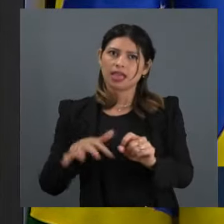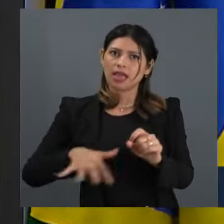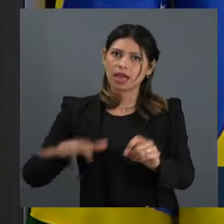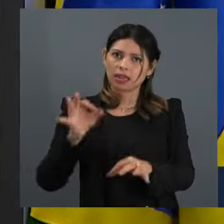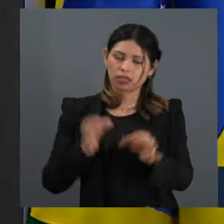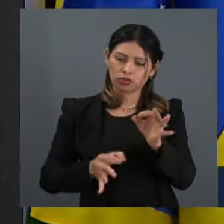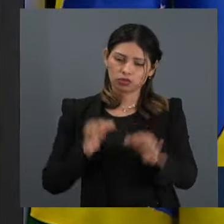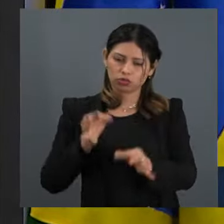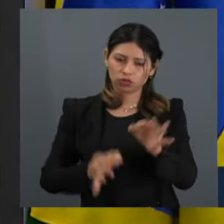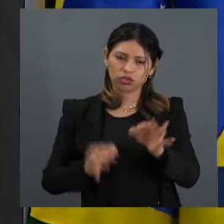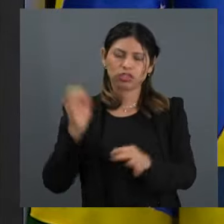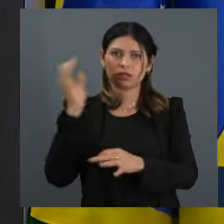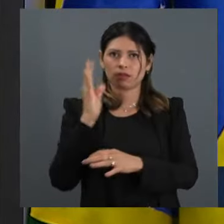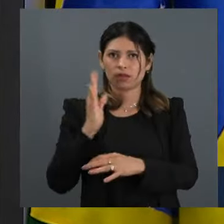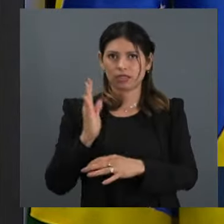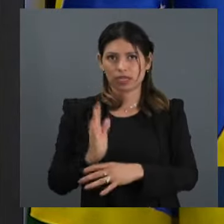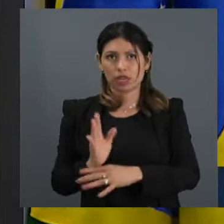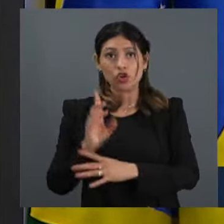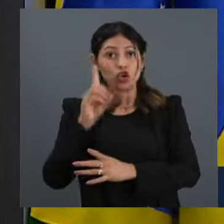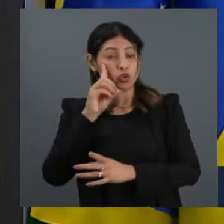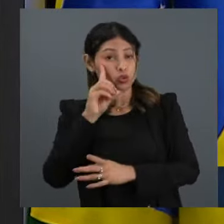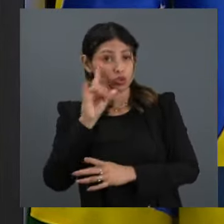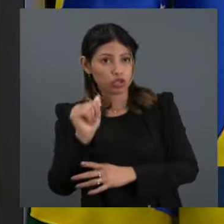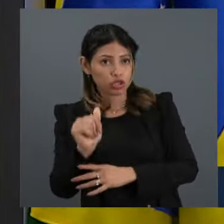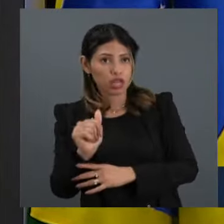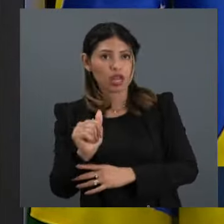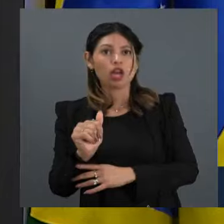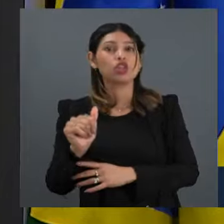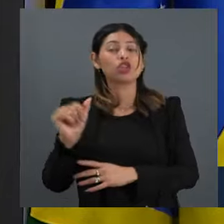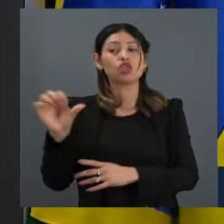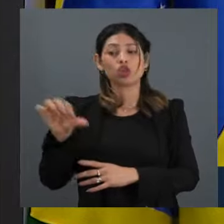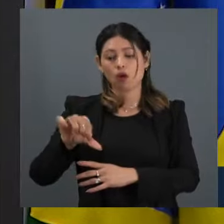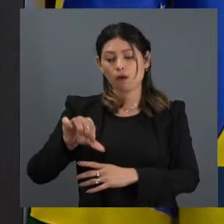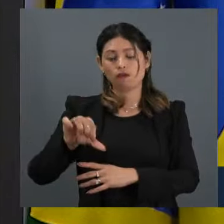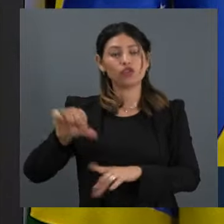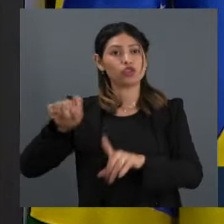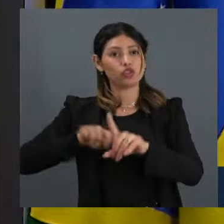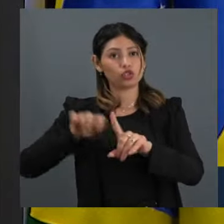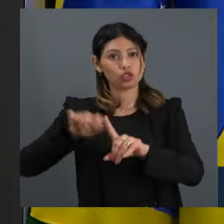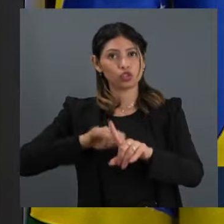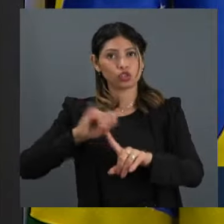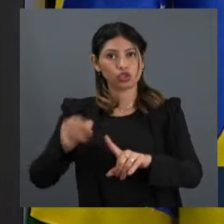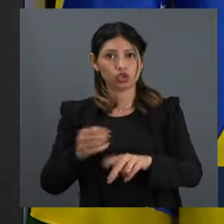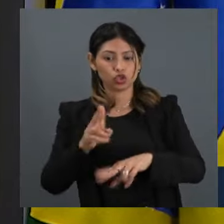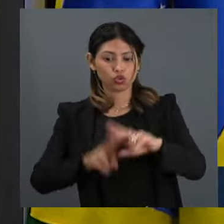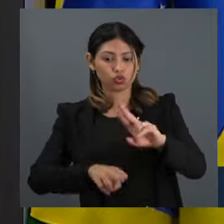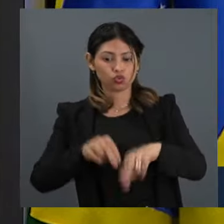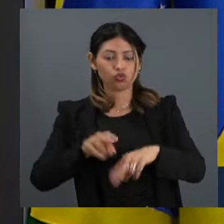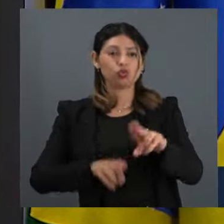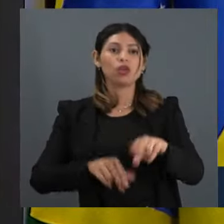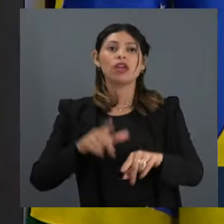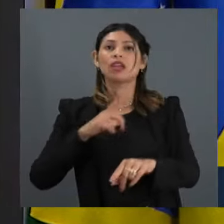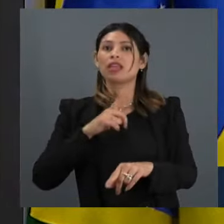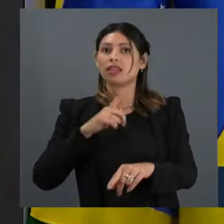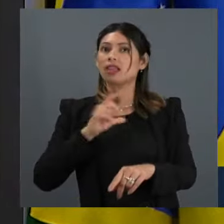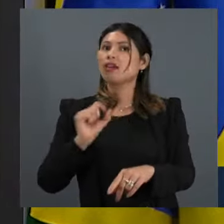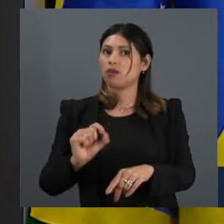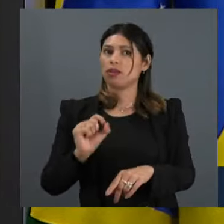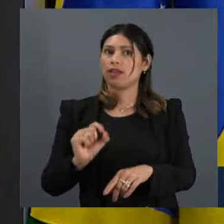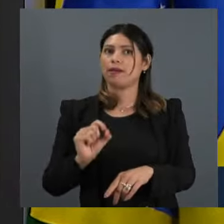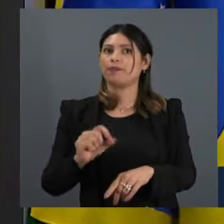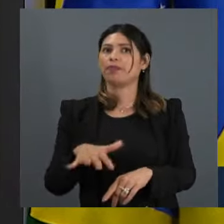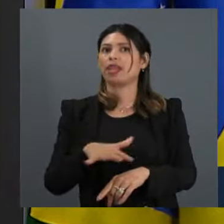brasileira. Inclusive vai ter um evento, dia 9 de junho, em São Paulo, programado aí que transcende questões partidárias,